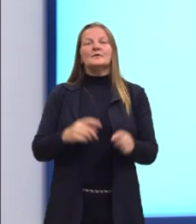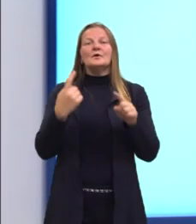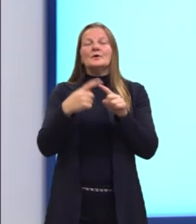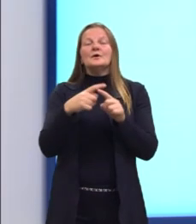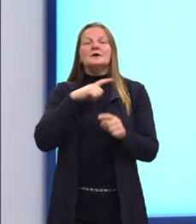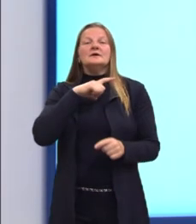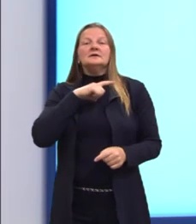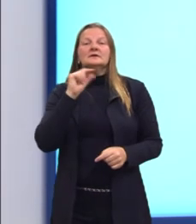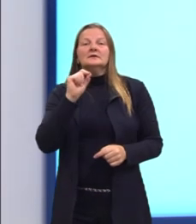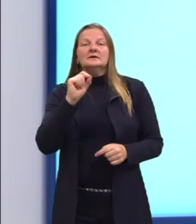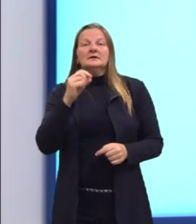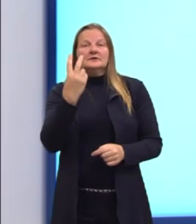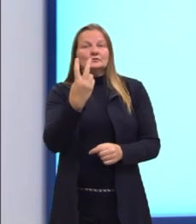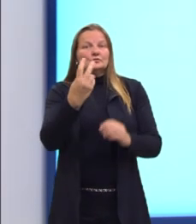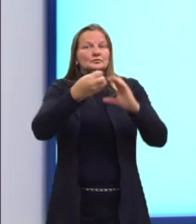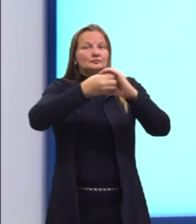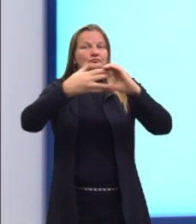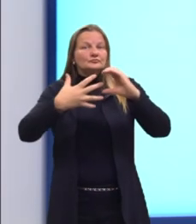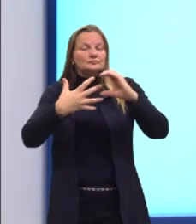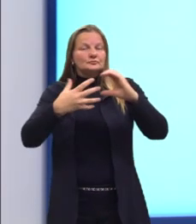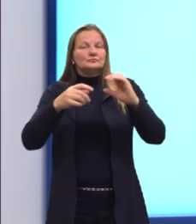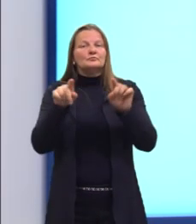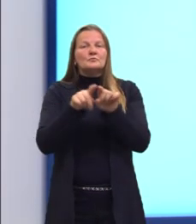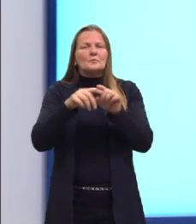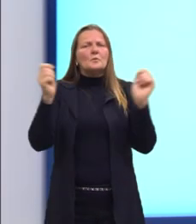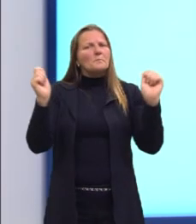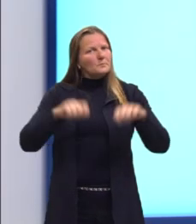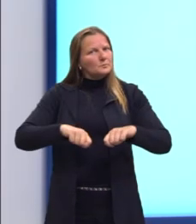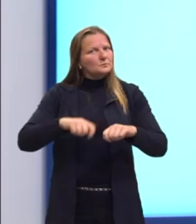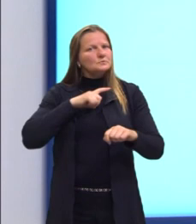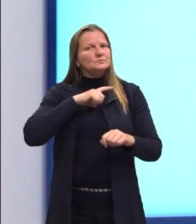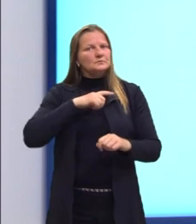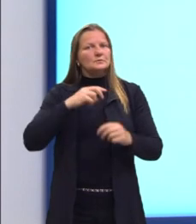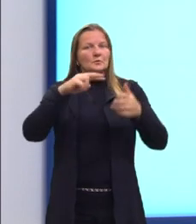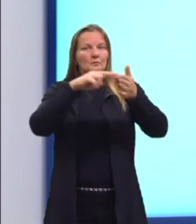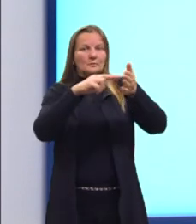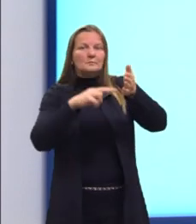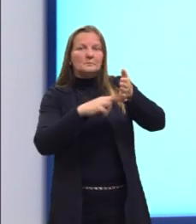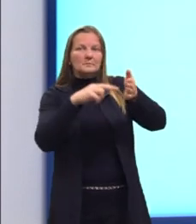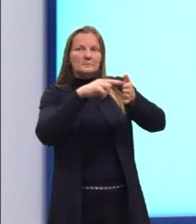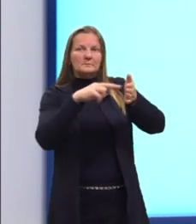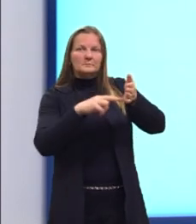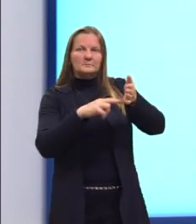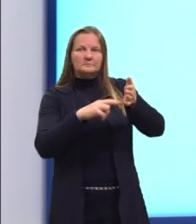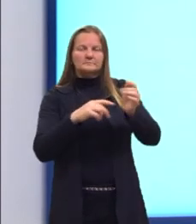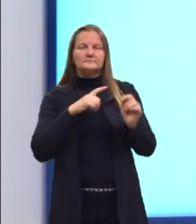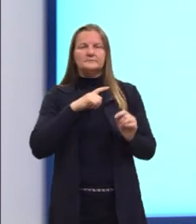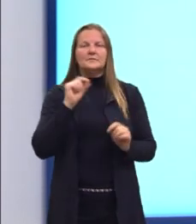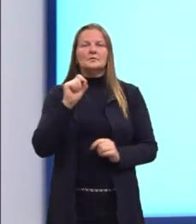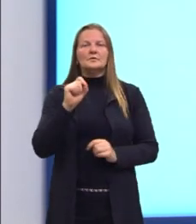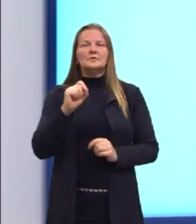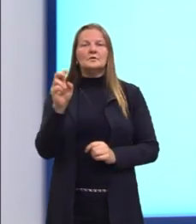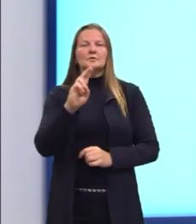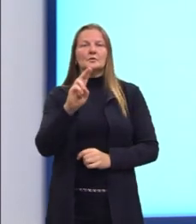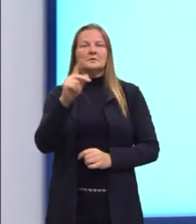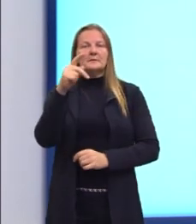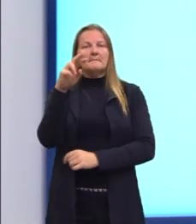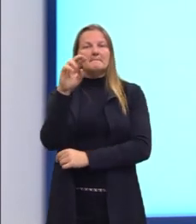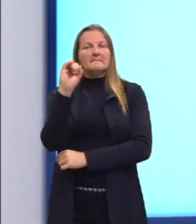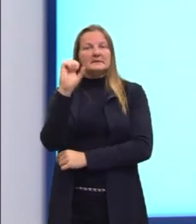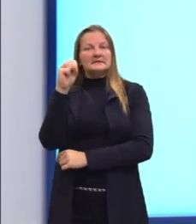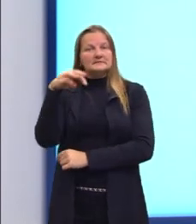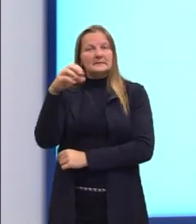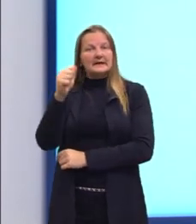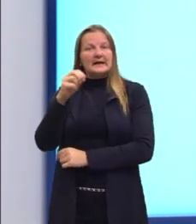Existem ainda duas classificações possíveis para um prisma. Ele pode ser chamado, então, prisma reto,